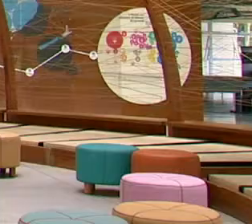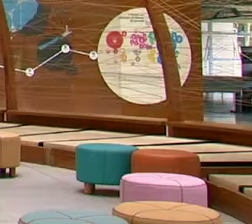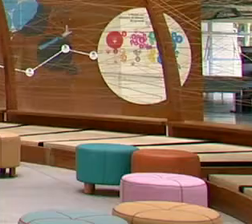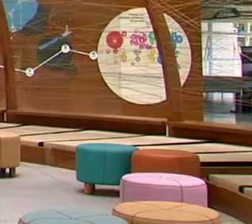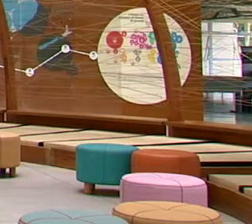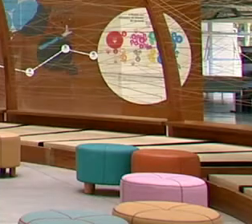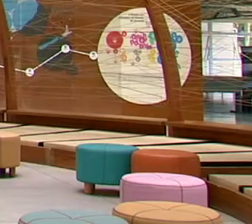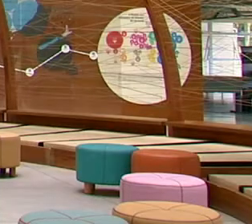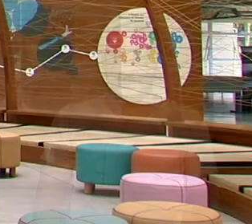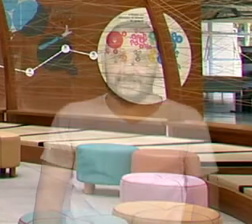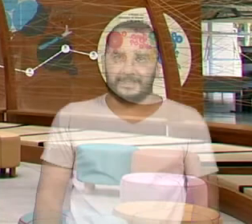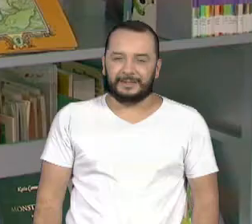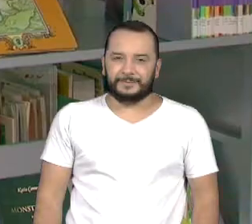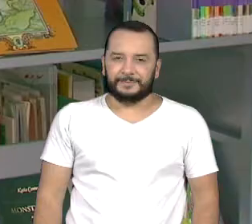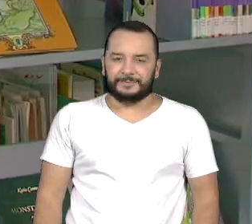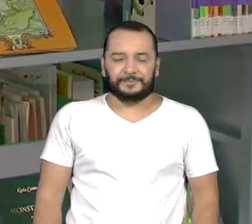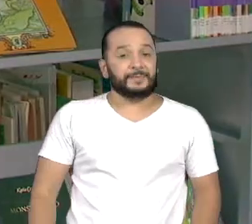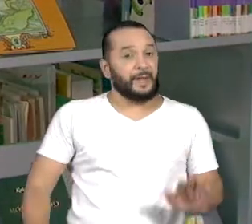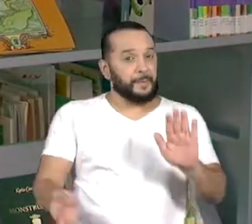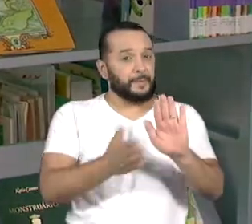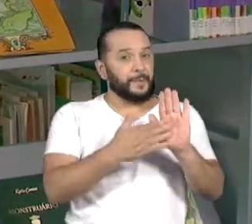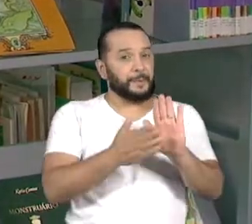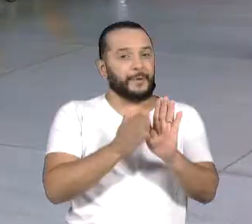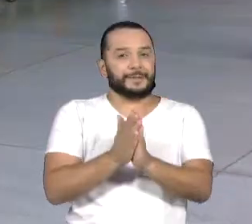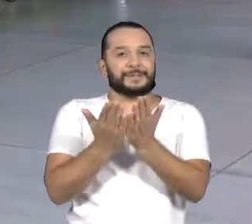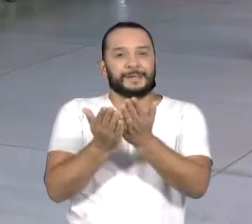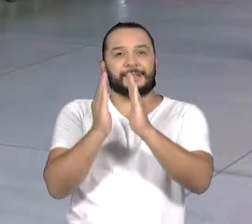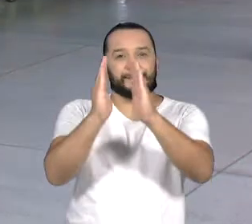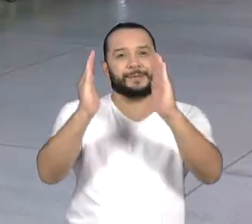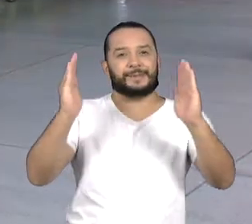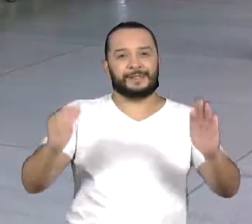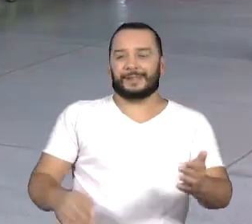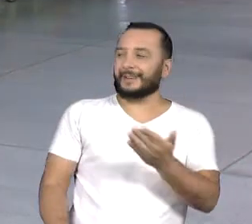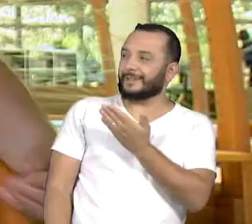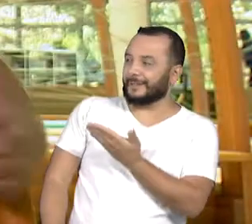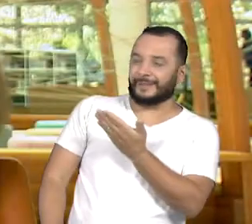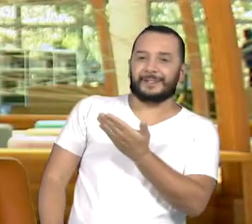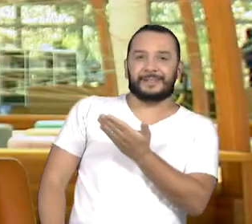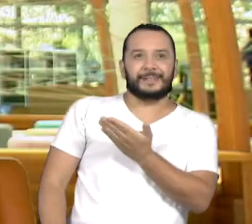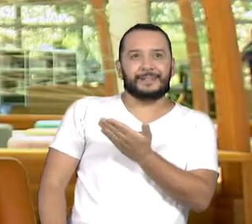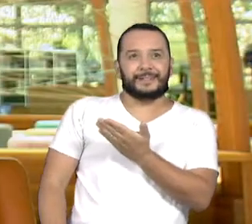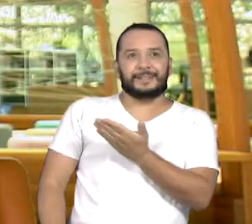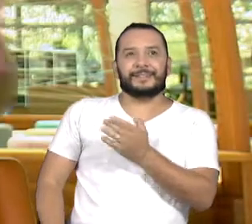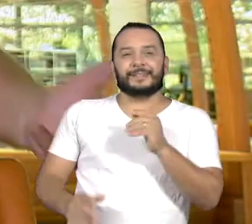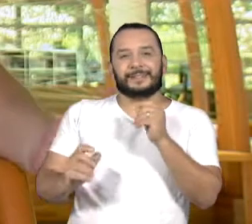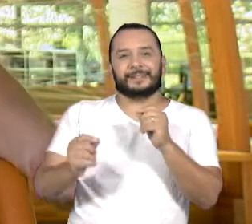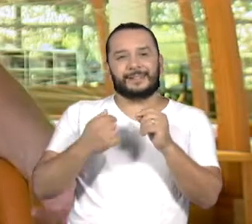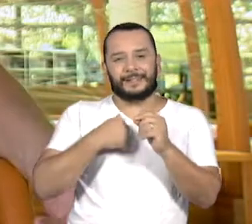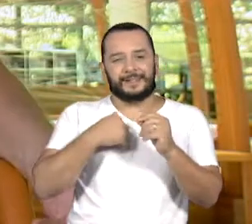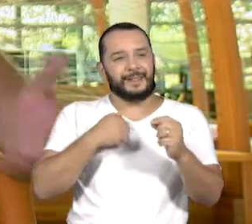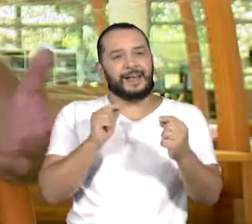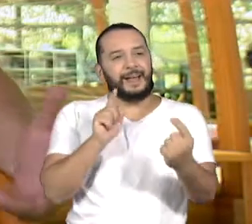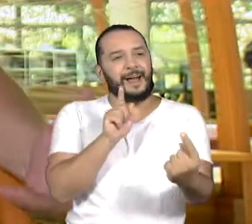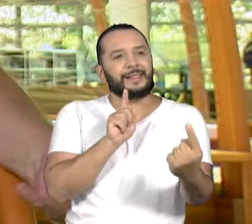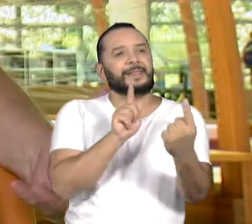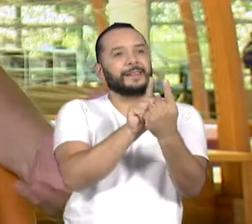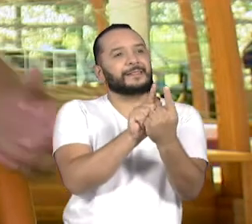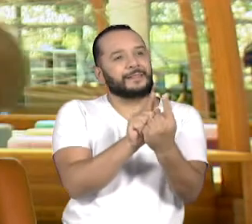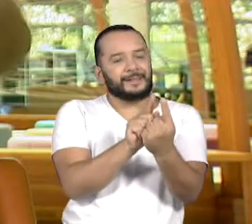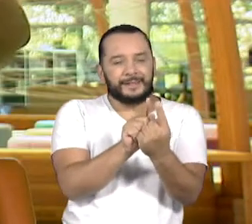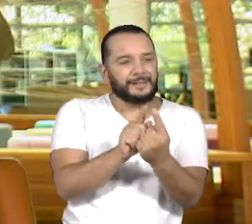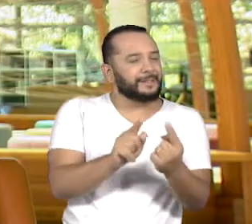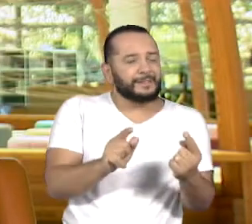A proposta dessa biblioteca é atender toda a sorte de públicos,